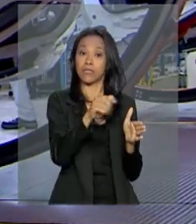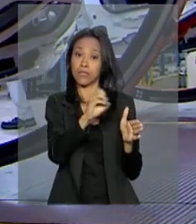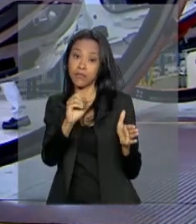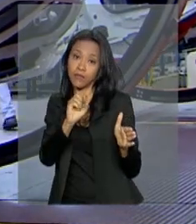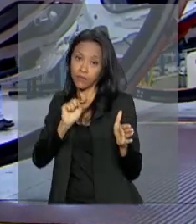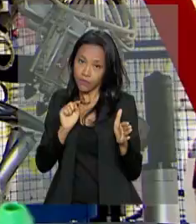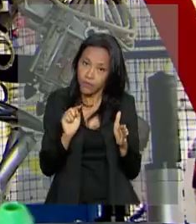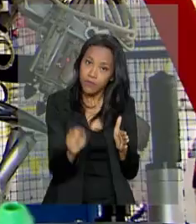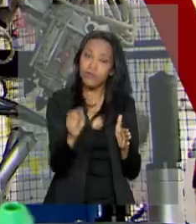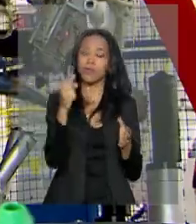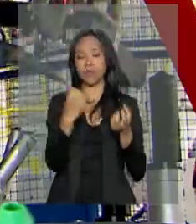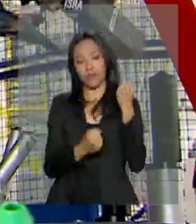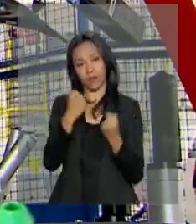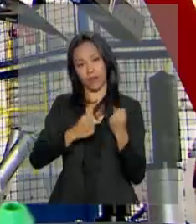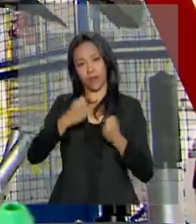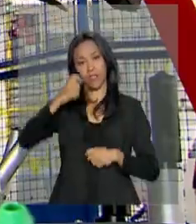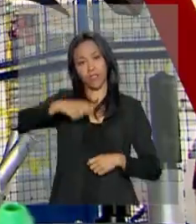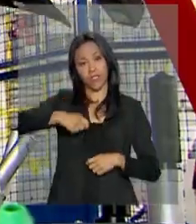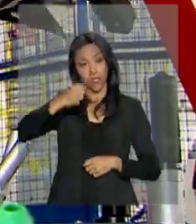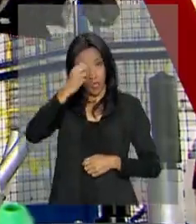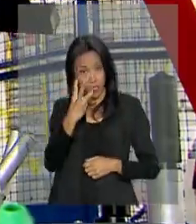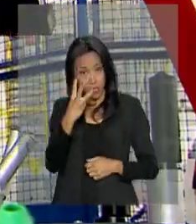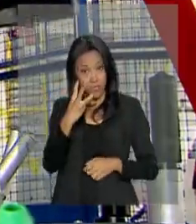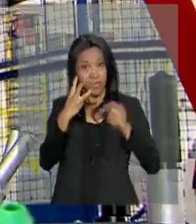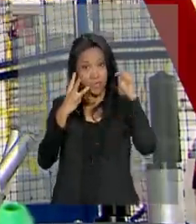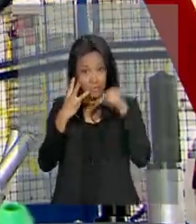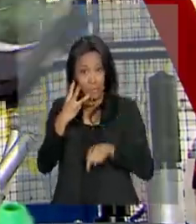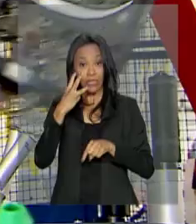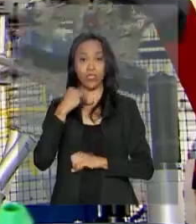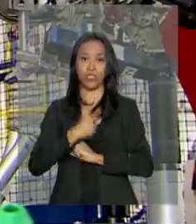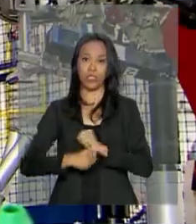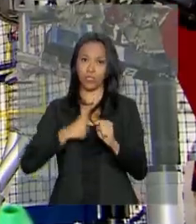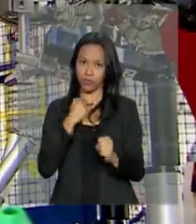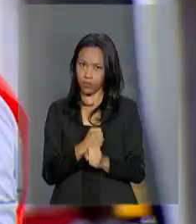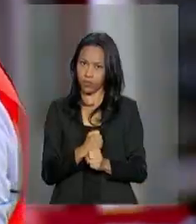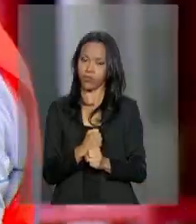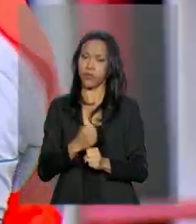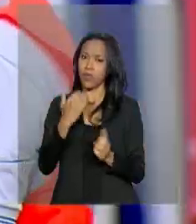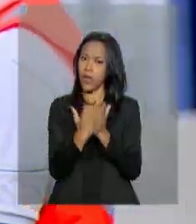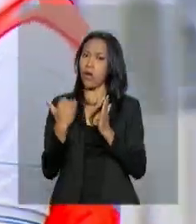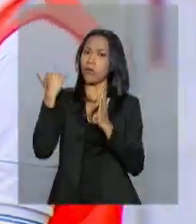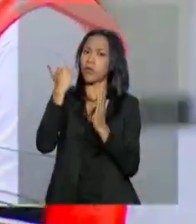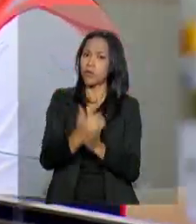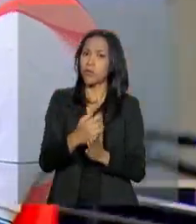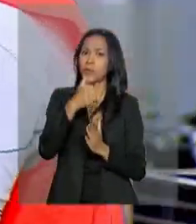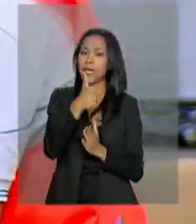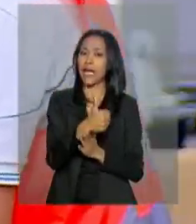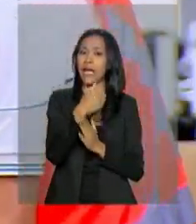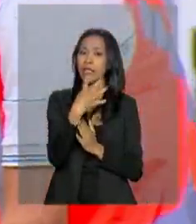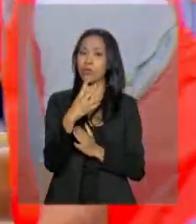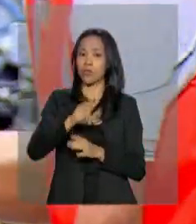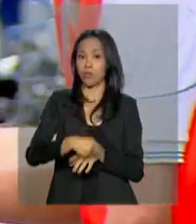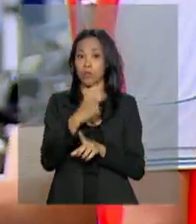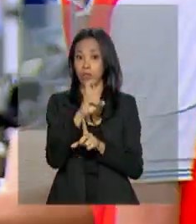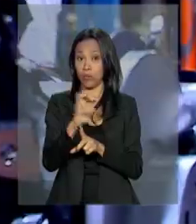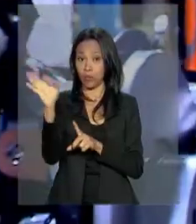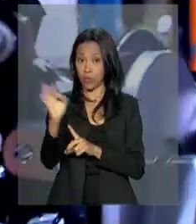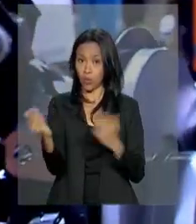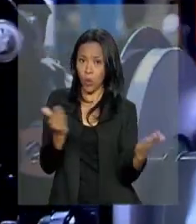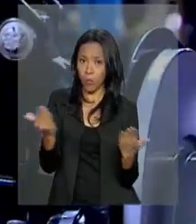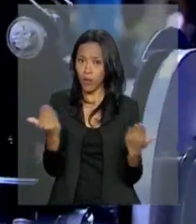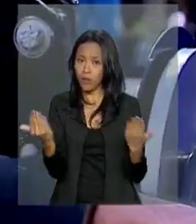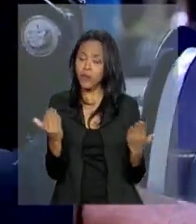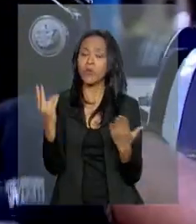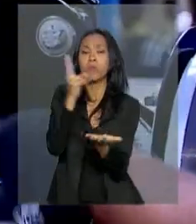veículos nos três primeiros meses deste ano. Uma ampliação de mais de 14,5% na comparação com o igual